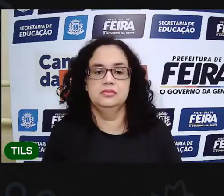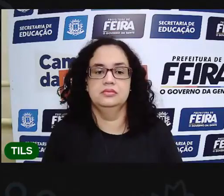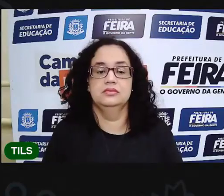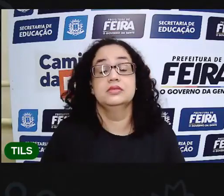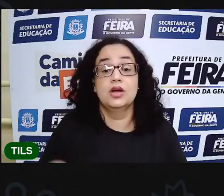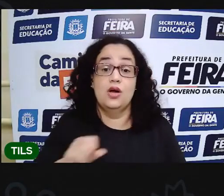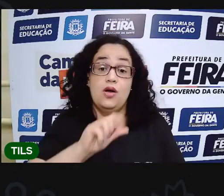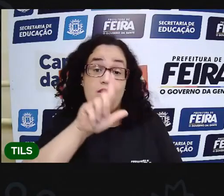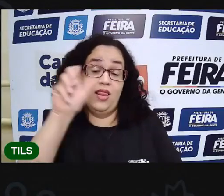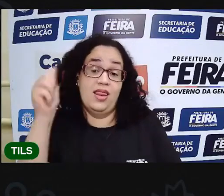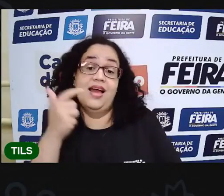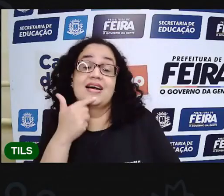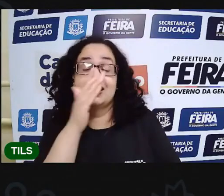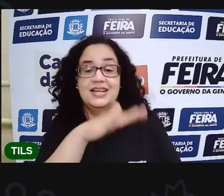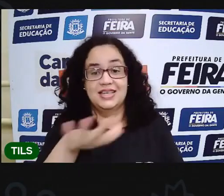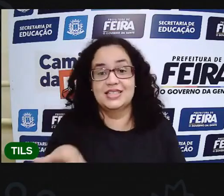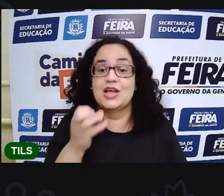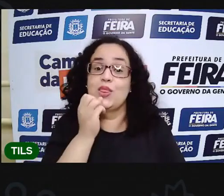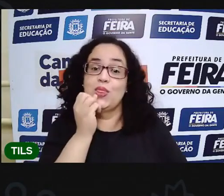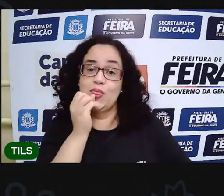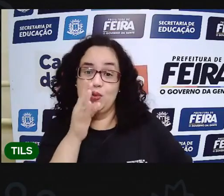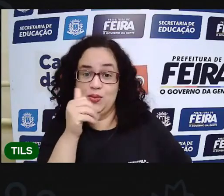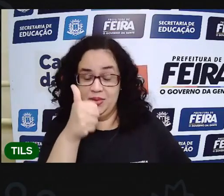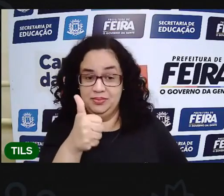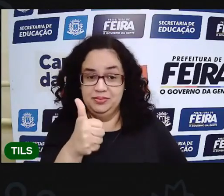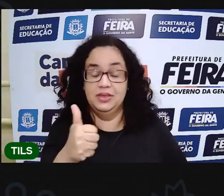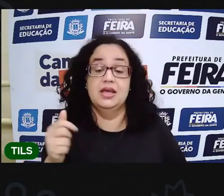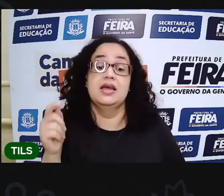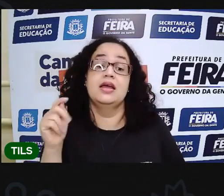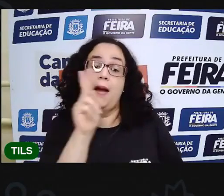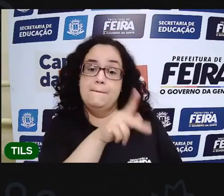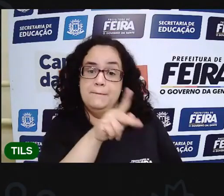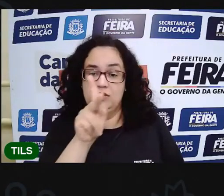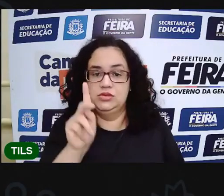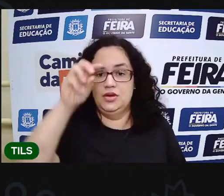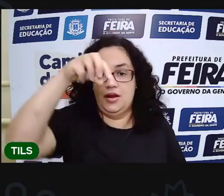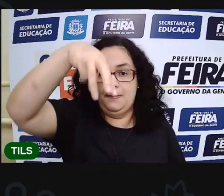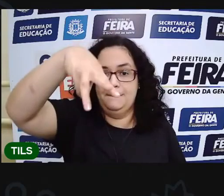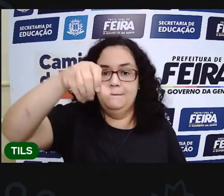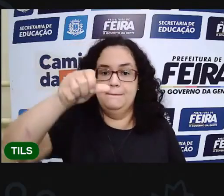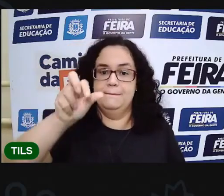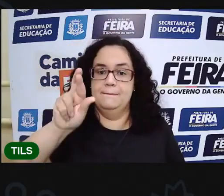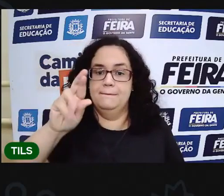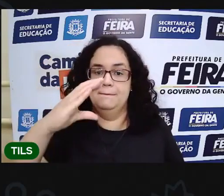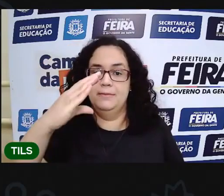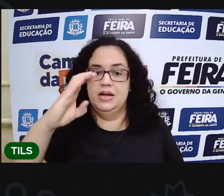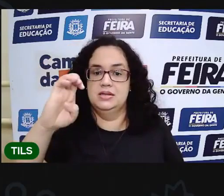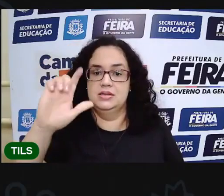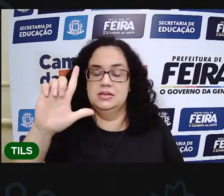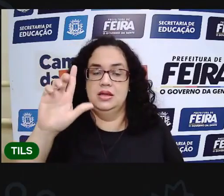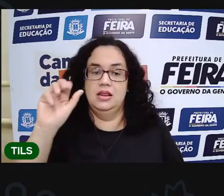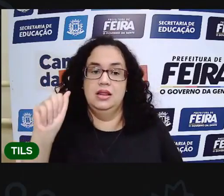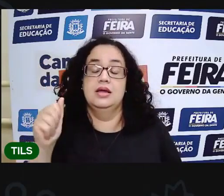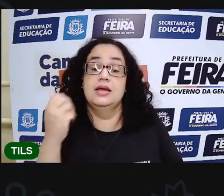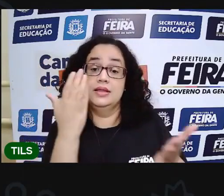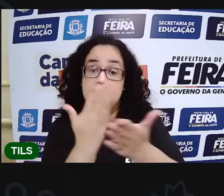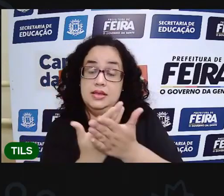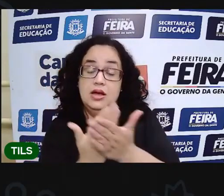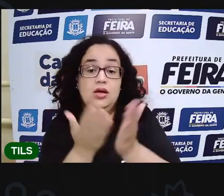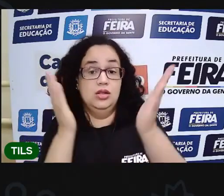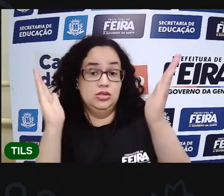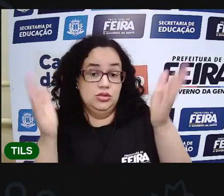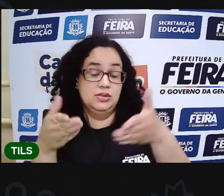Olá, crianças! Tudo bem com vocês? Eu sou a Pró Marcela e na videoaula de hoje de Ciências da Natureza e